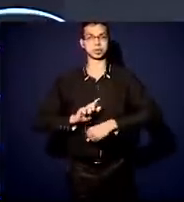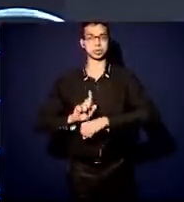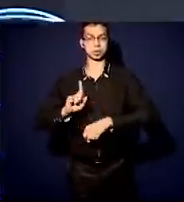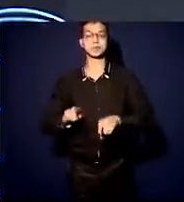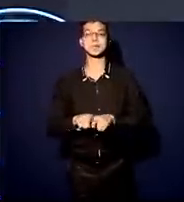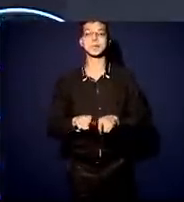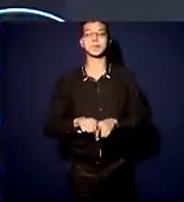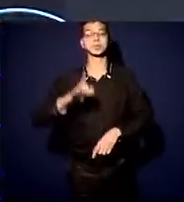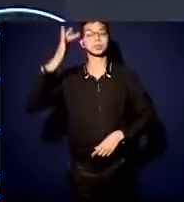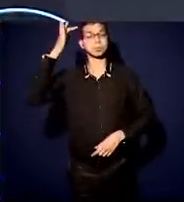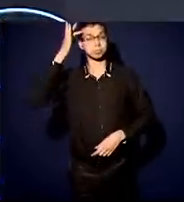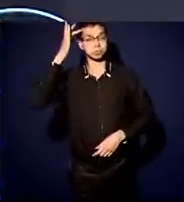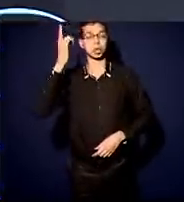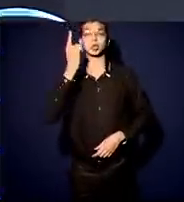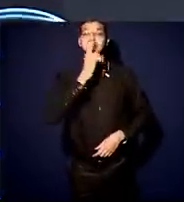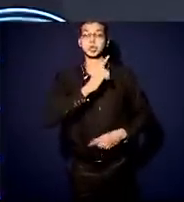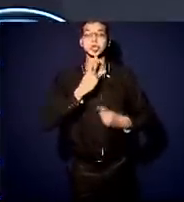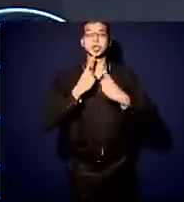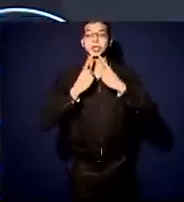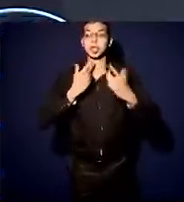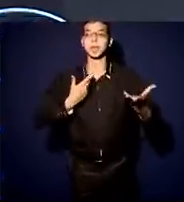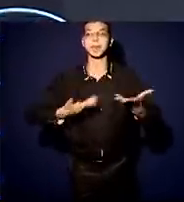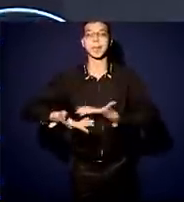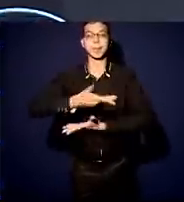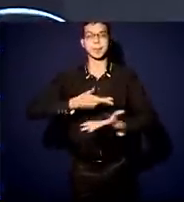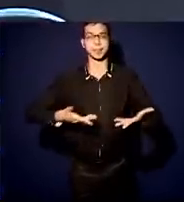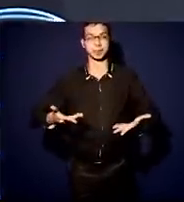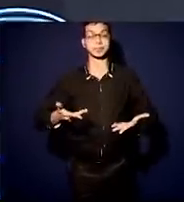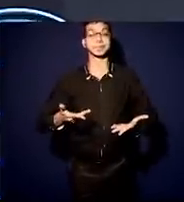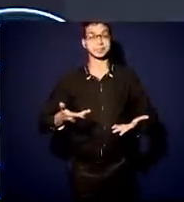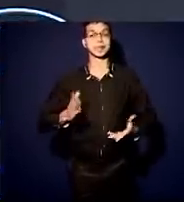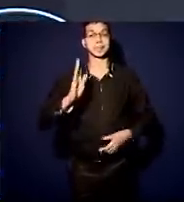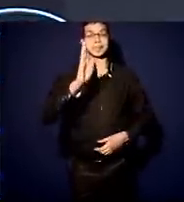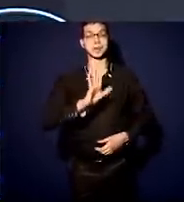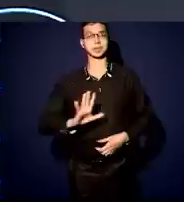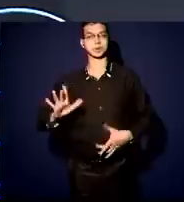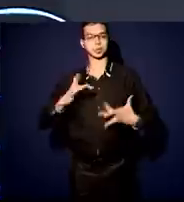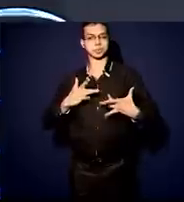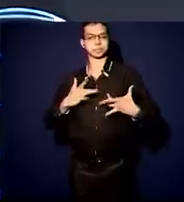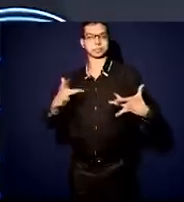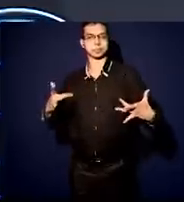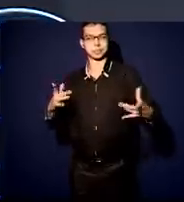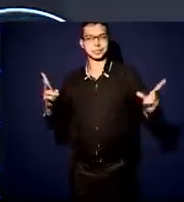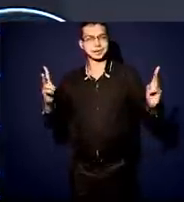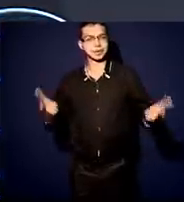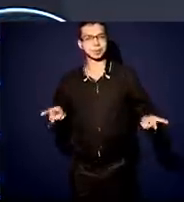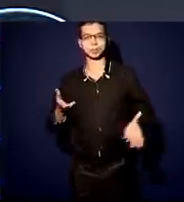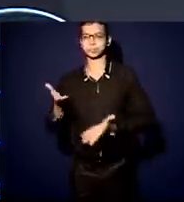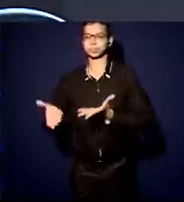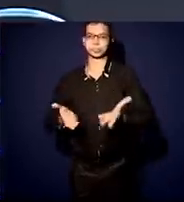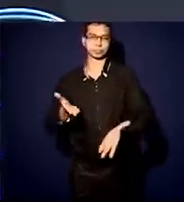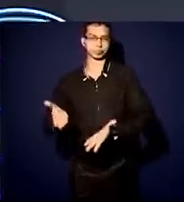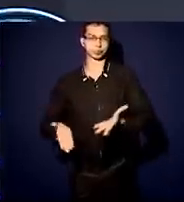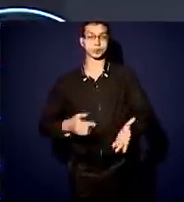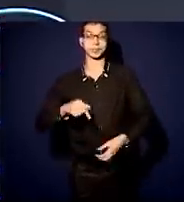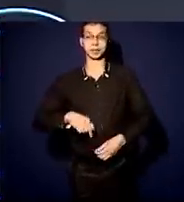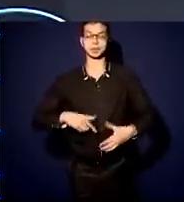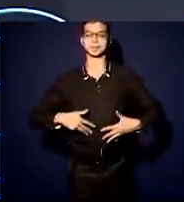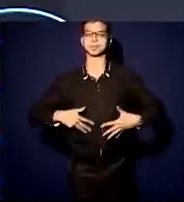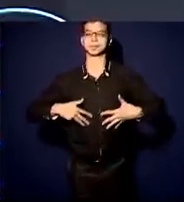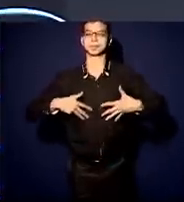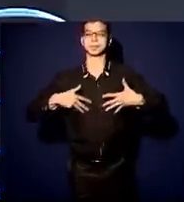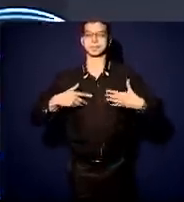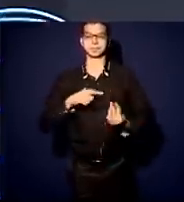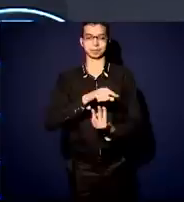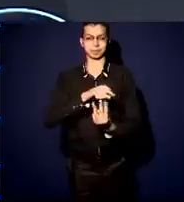e a doação ao Brasil. Então, para nós aqui é uma honra receber lideranças como vocês,